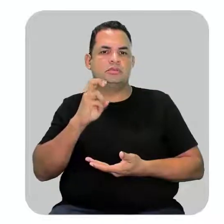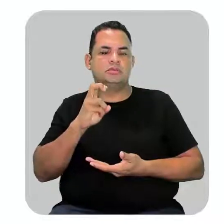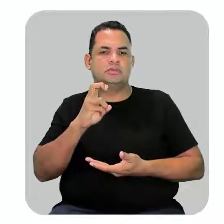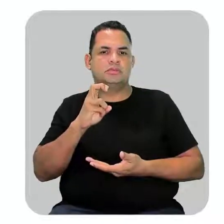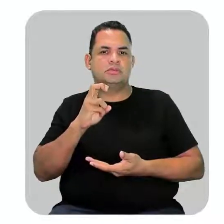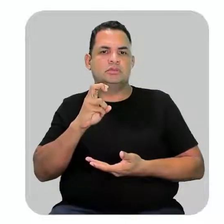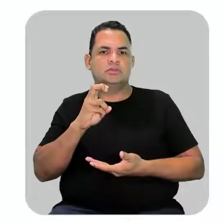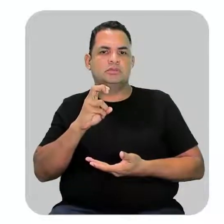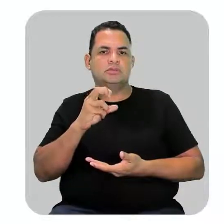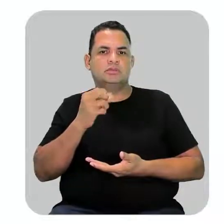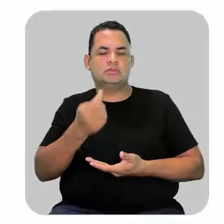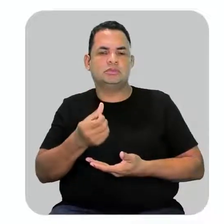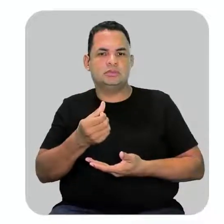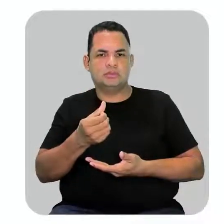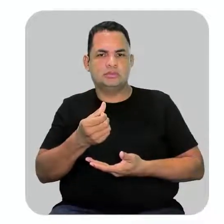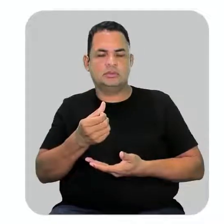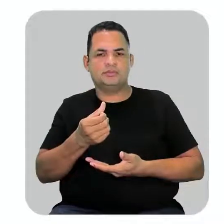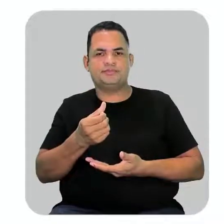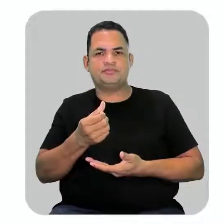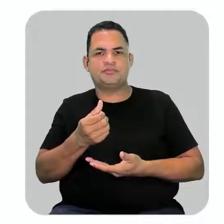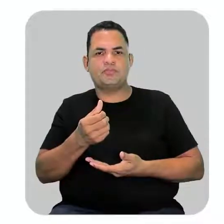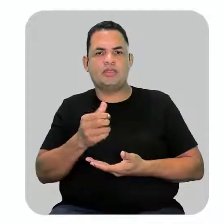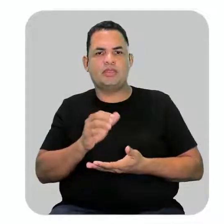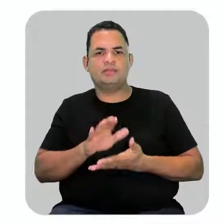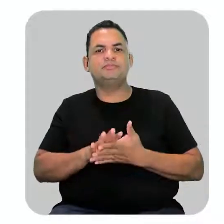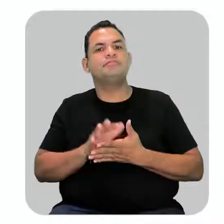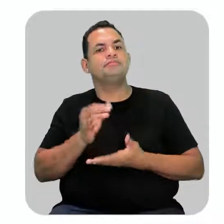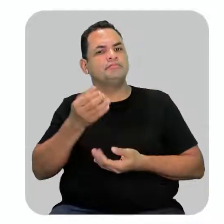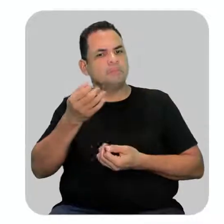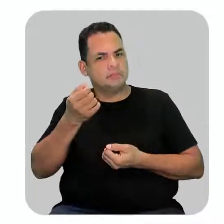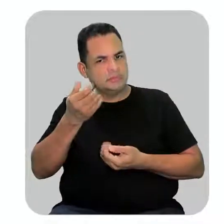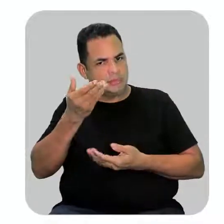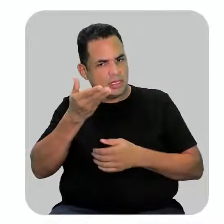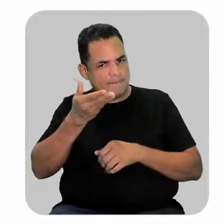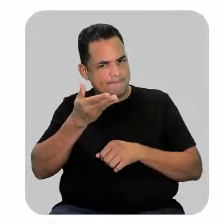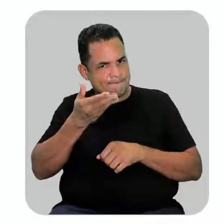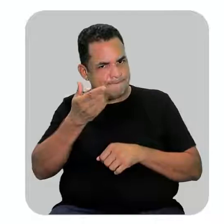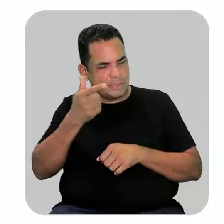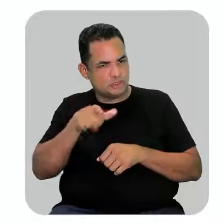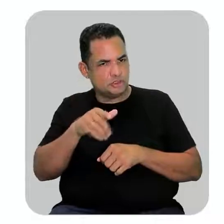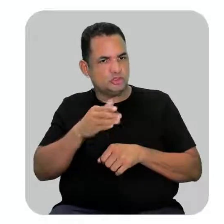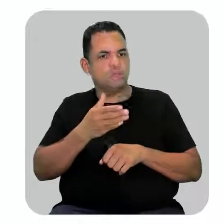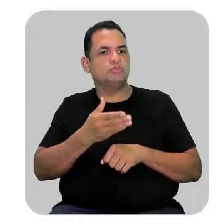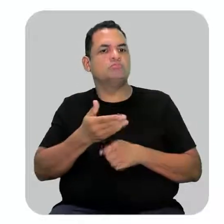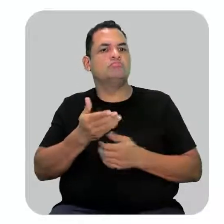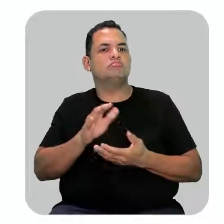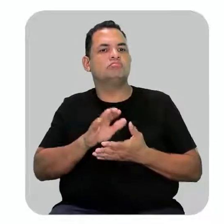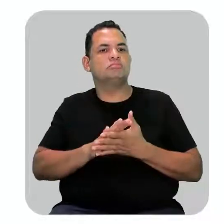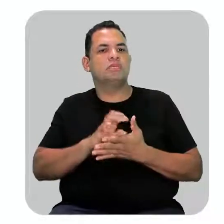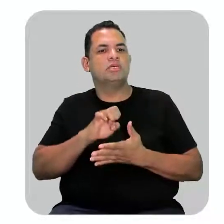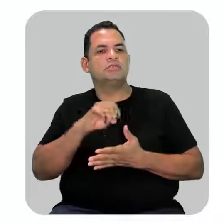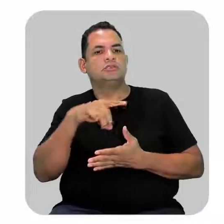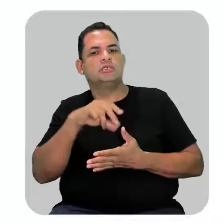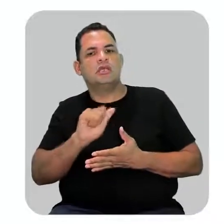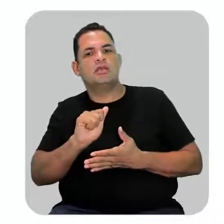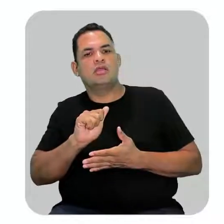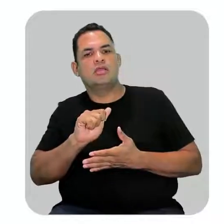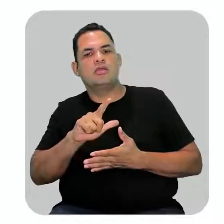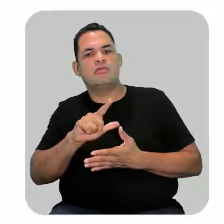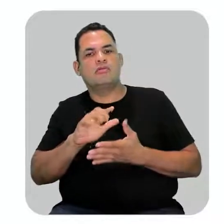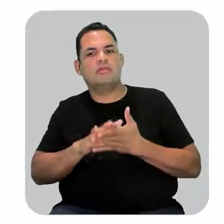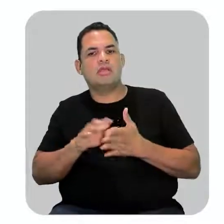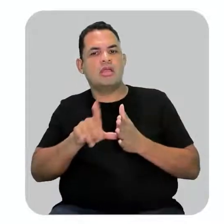5, 6. E aí eu vou fazer o mesmo esquema, ordem alfabética, etil vem antes do metil.